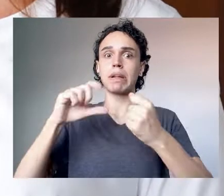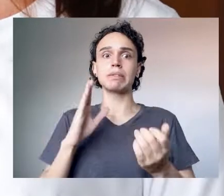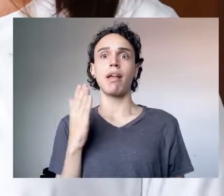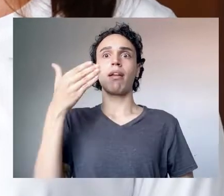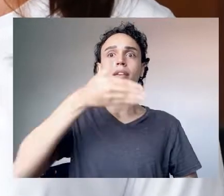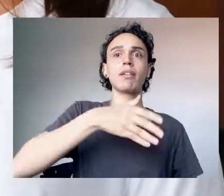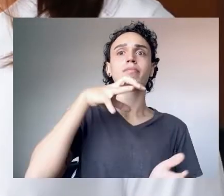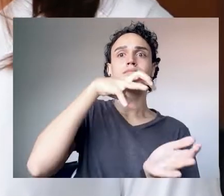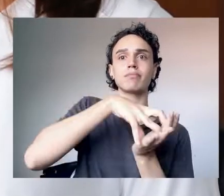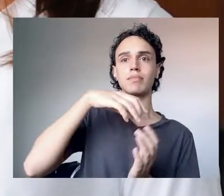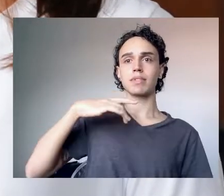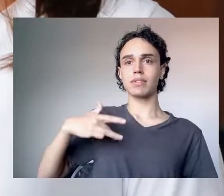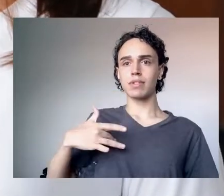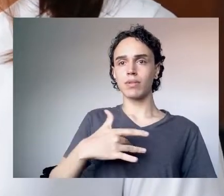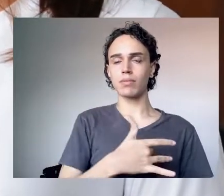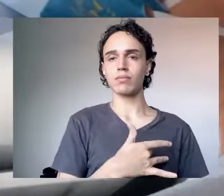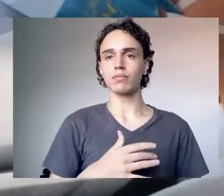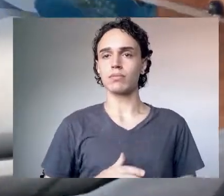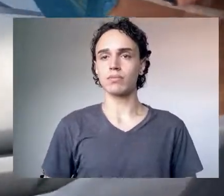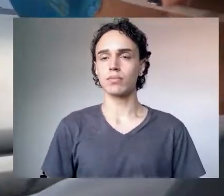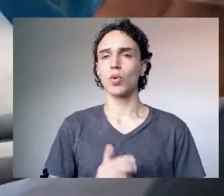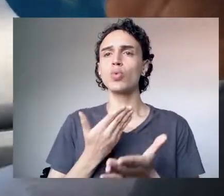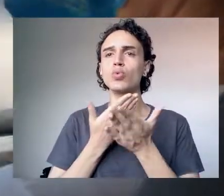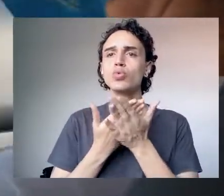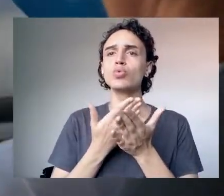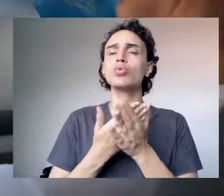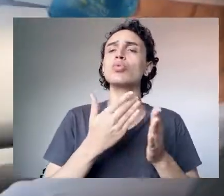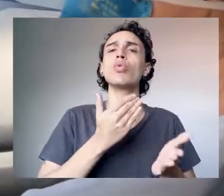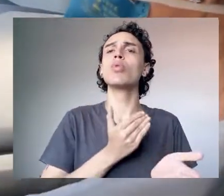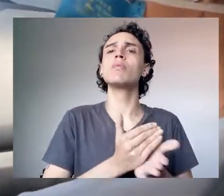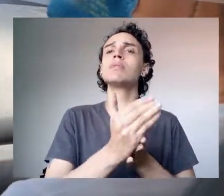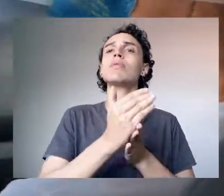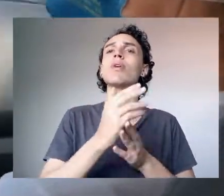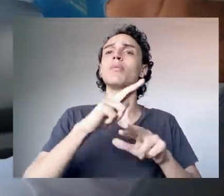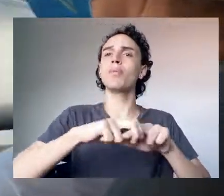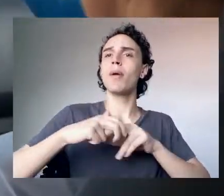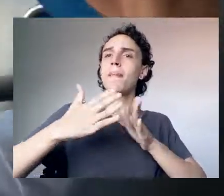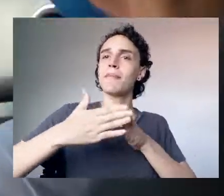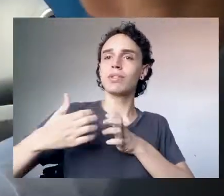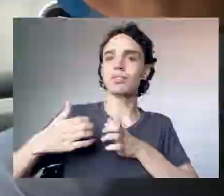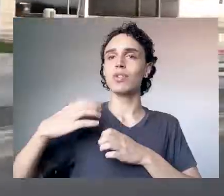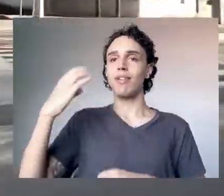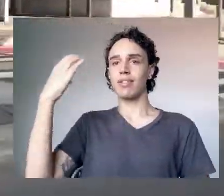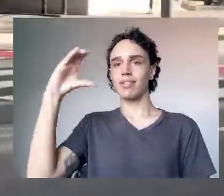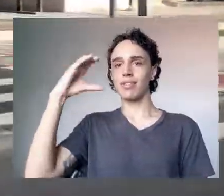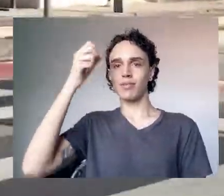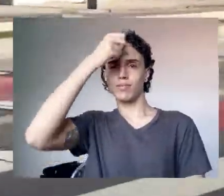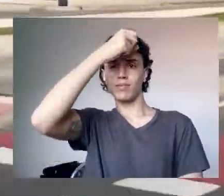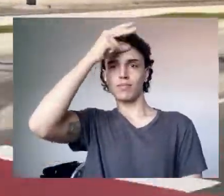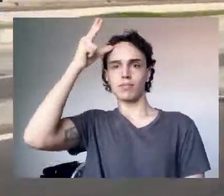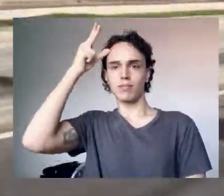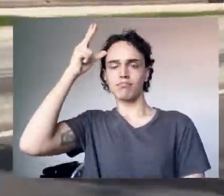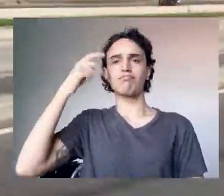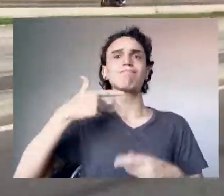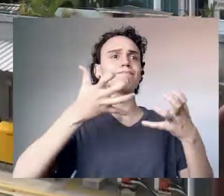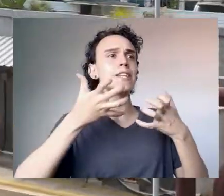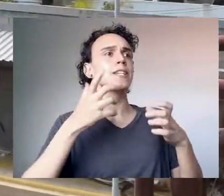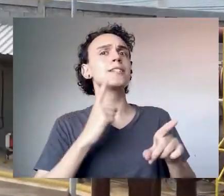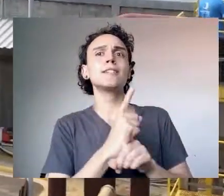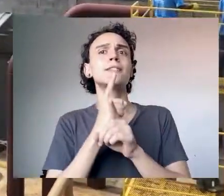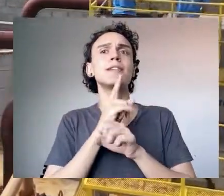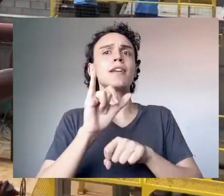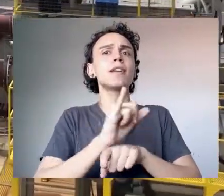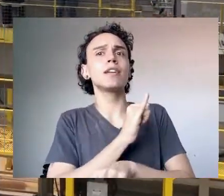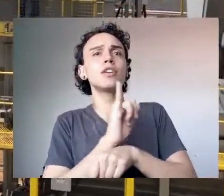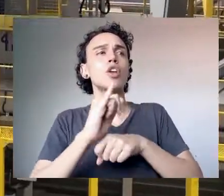pessoa buscar uma unidade de saúde. O estudo foi iniciado a partir de uma solicitação da Prefeitura de Niterói em